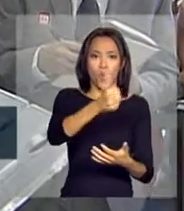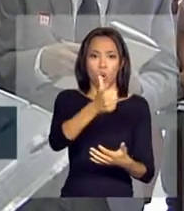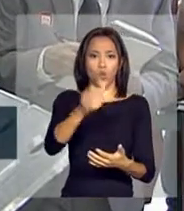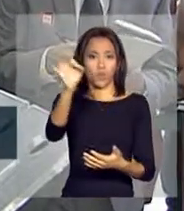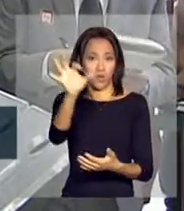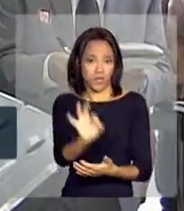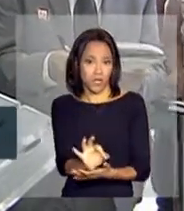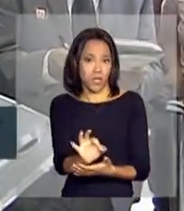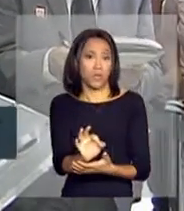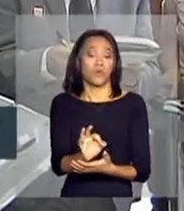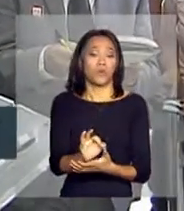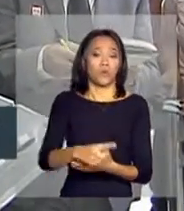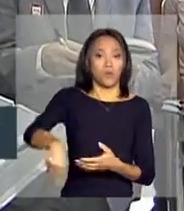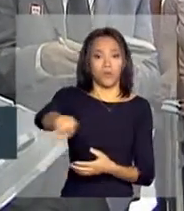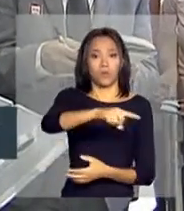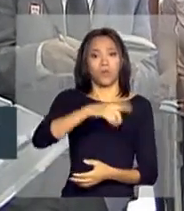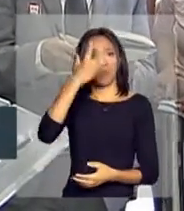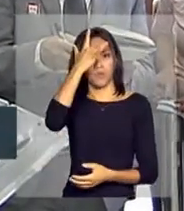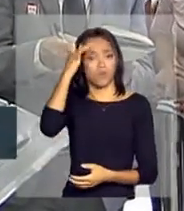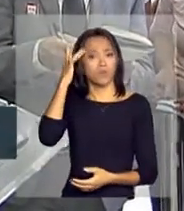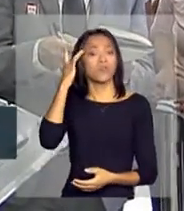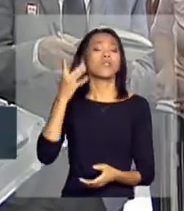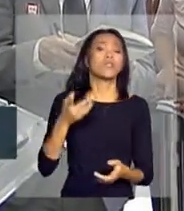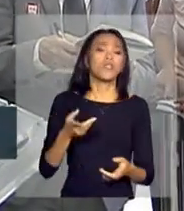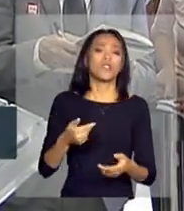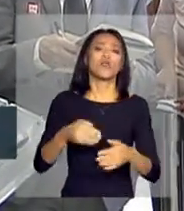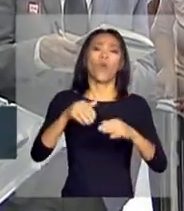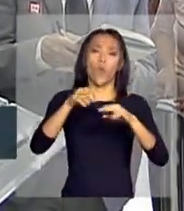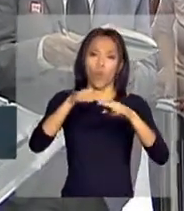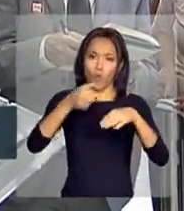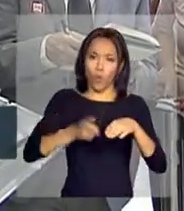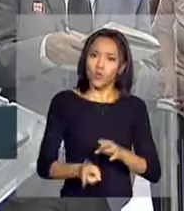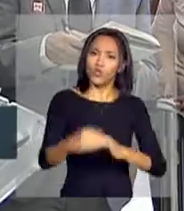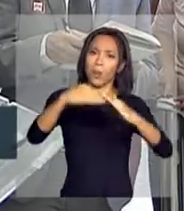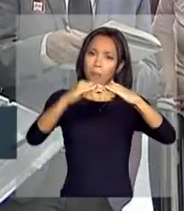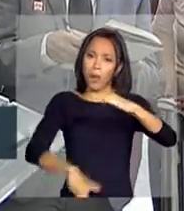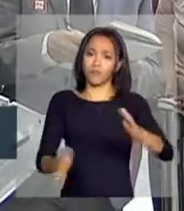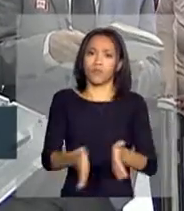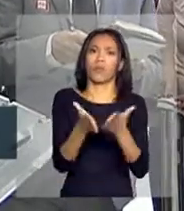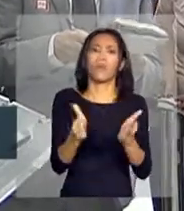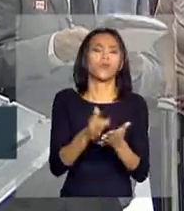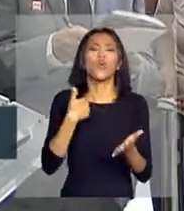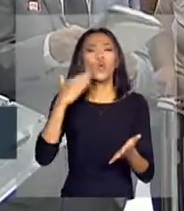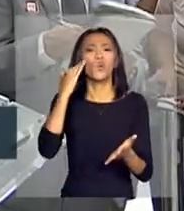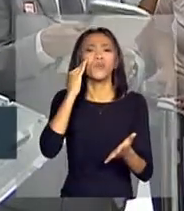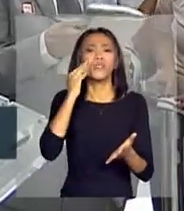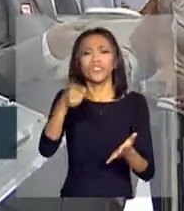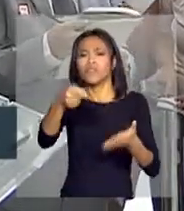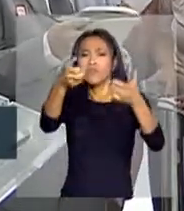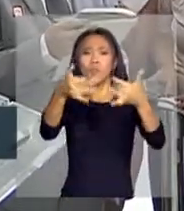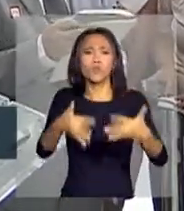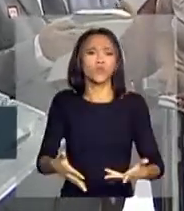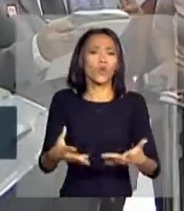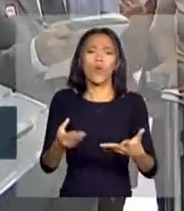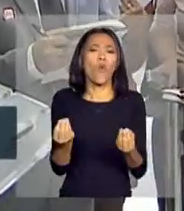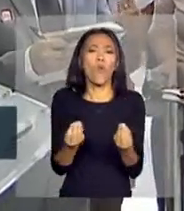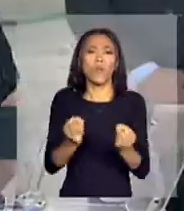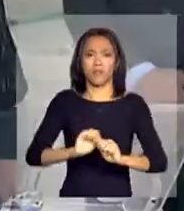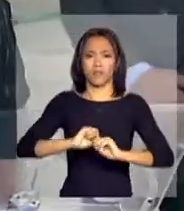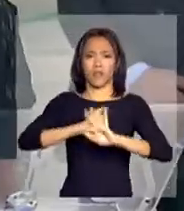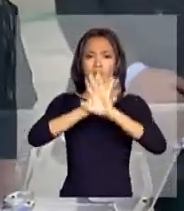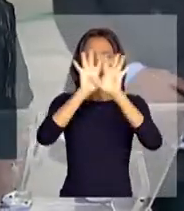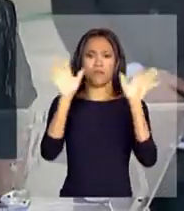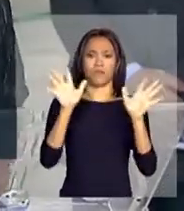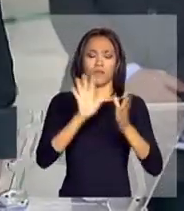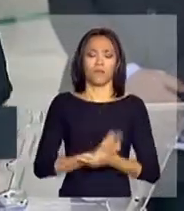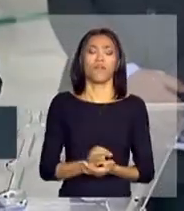ainda da população que permaneceria abaixo da miséria. Eu não entendi bem aqueles dados, a senhora apresentou um gráfico. Esclareça, por favor. Vou